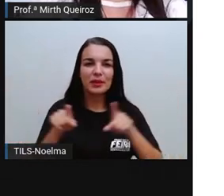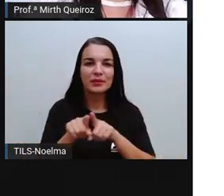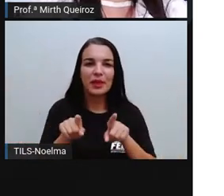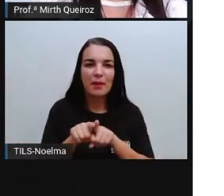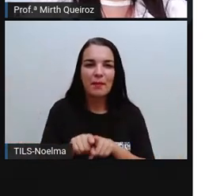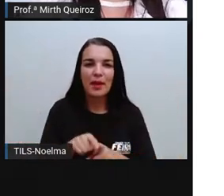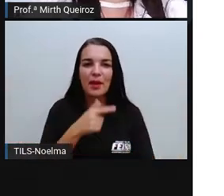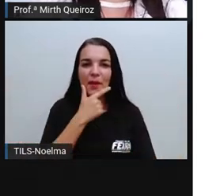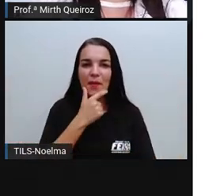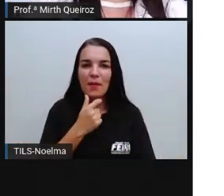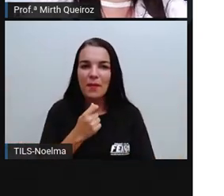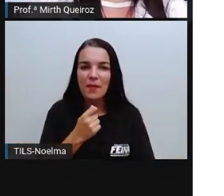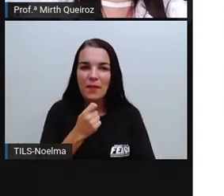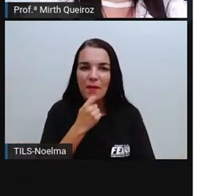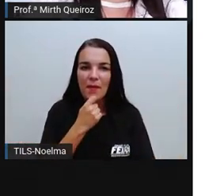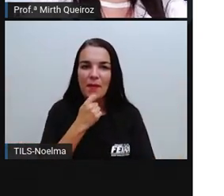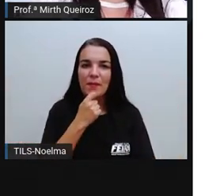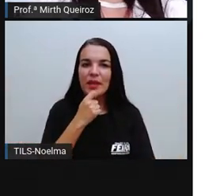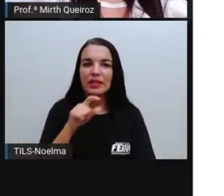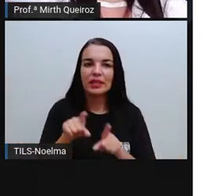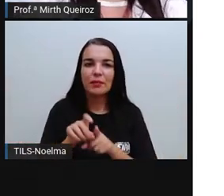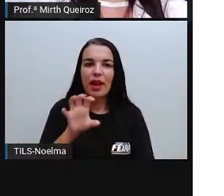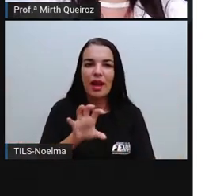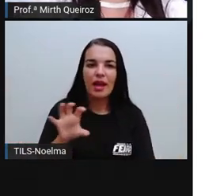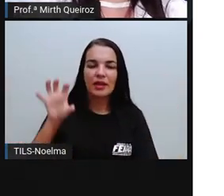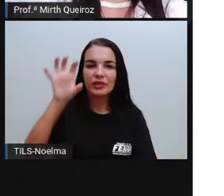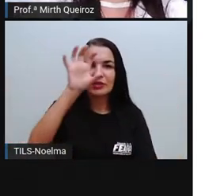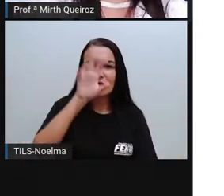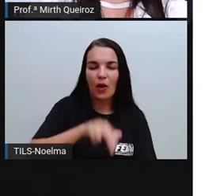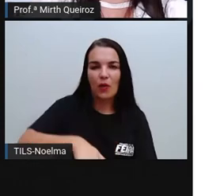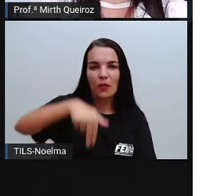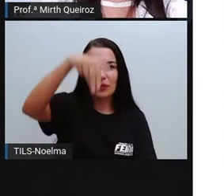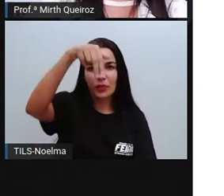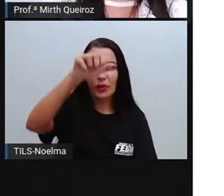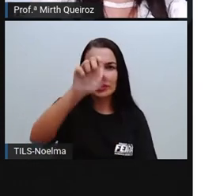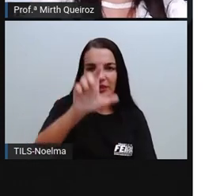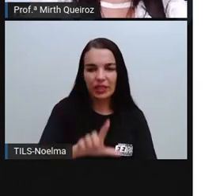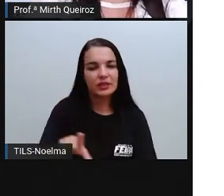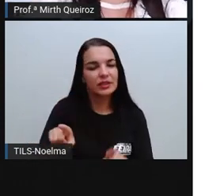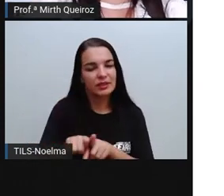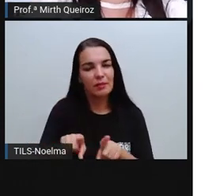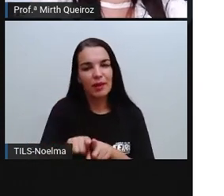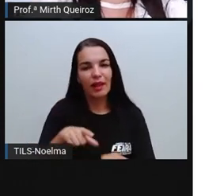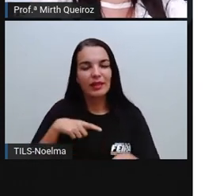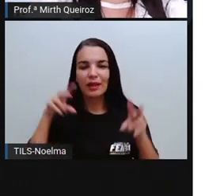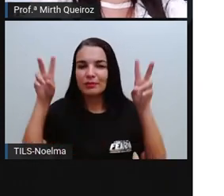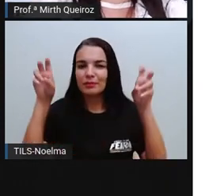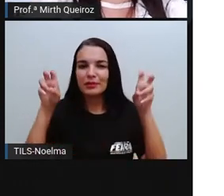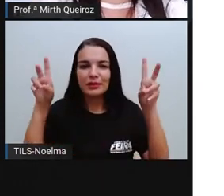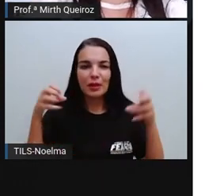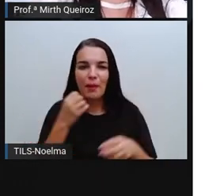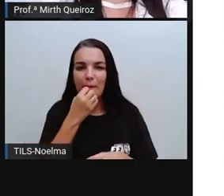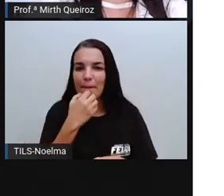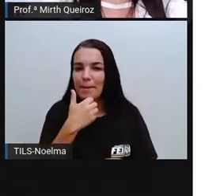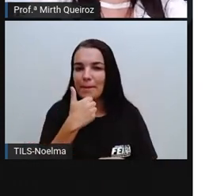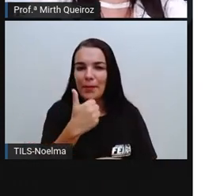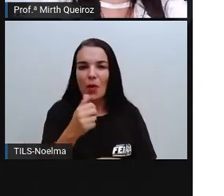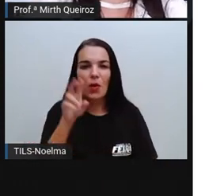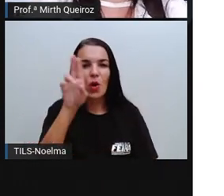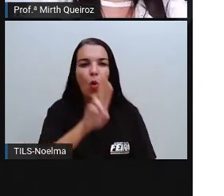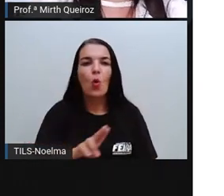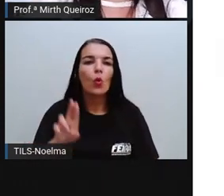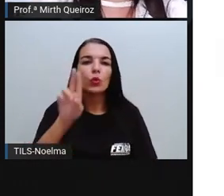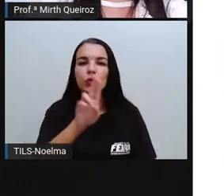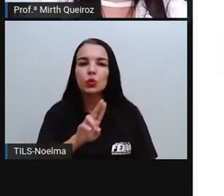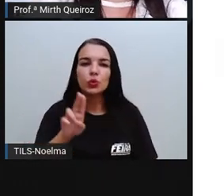retrata tão bem a região Nordeste e outros temas, como a gente vai ver um tema agora que ele utilizou